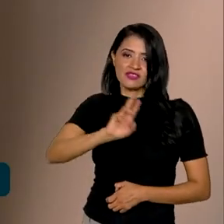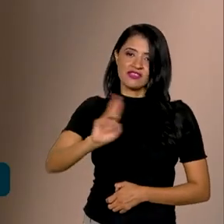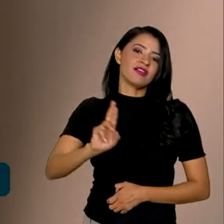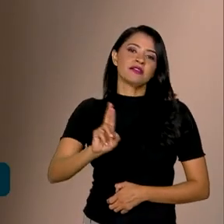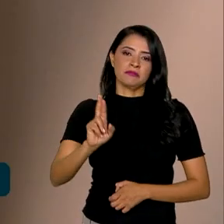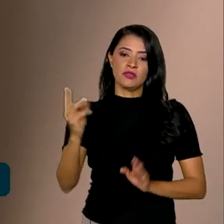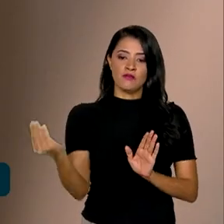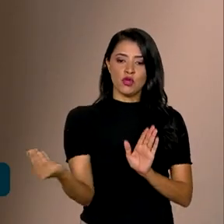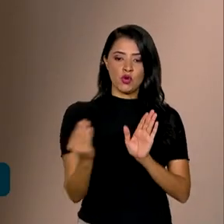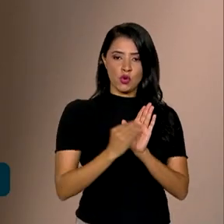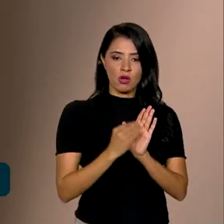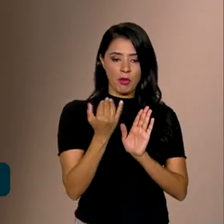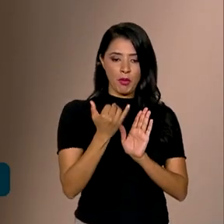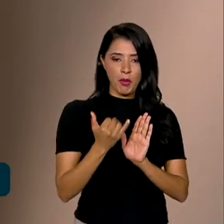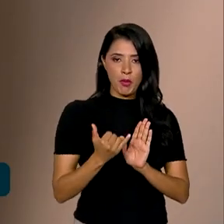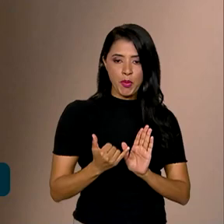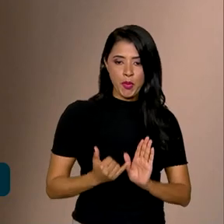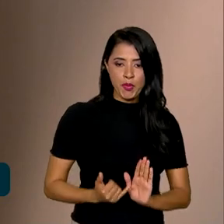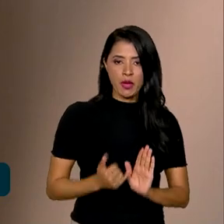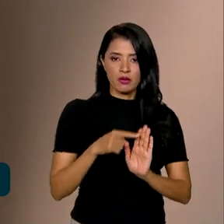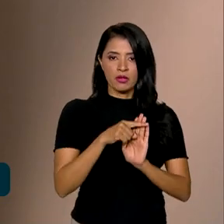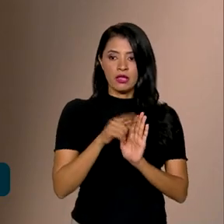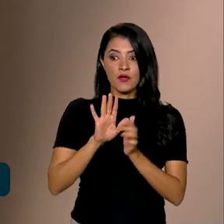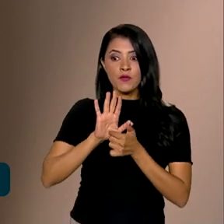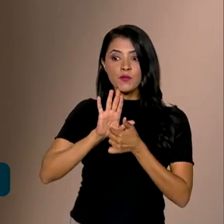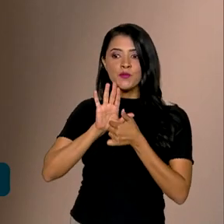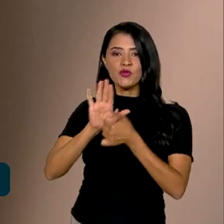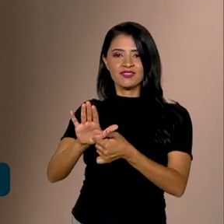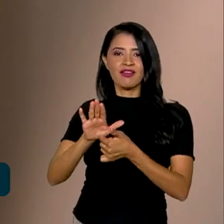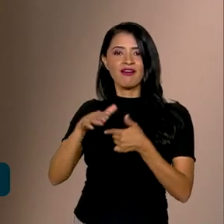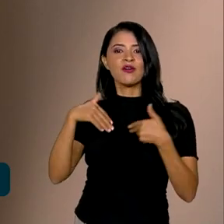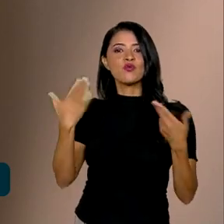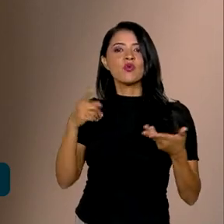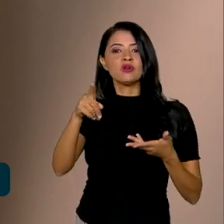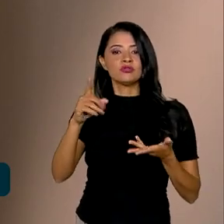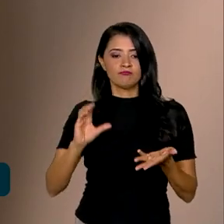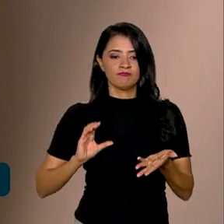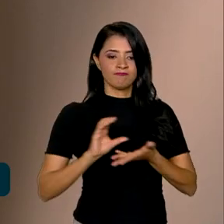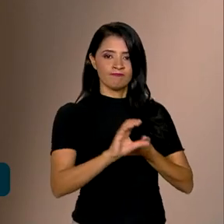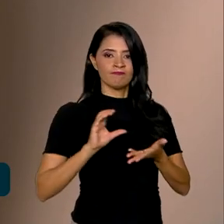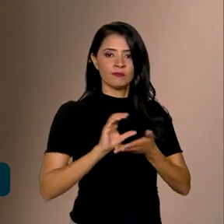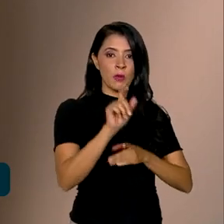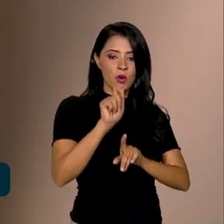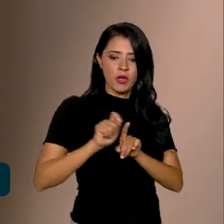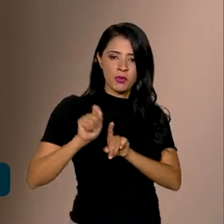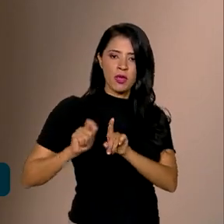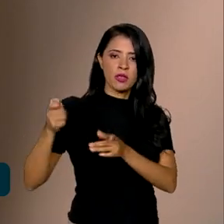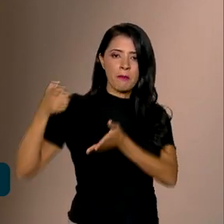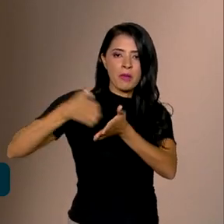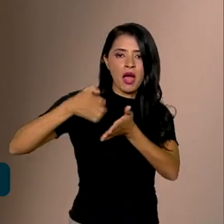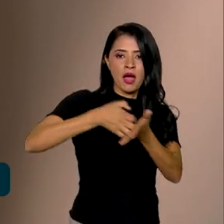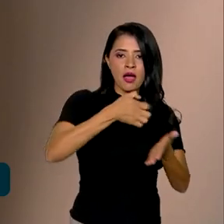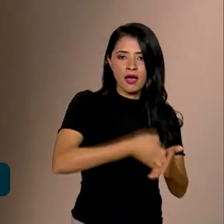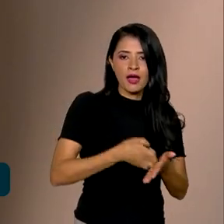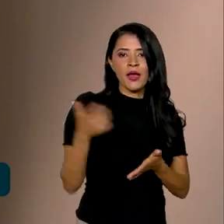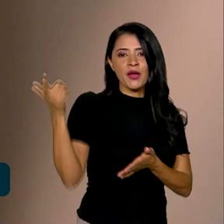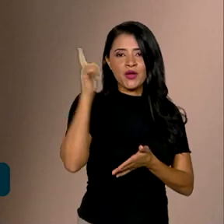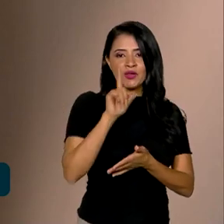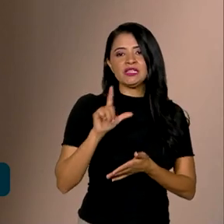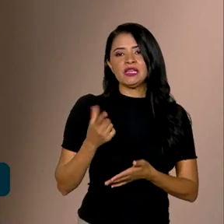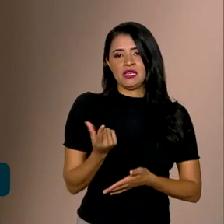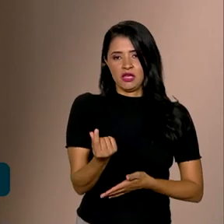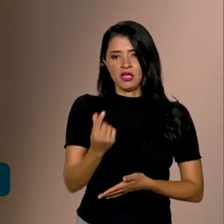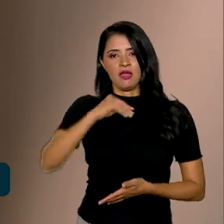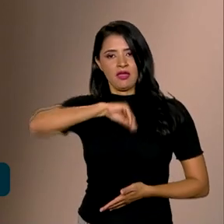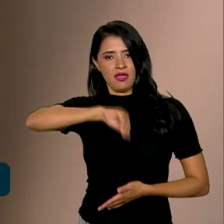colocar esses dados e o simulador já vai te falar quanto que você tem que aplicar mensalmente para conseguir ter aquela renda de 500